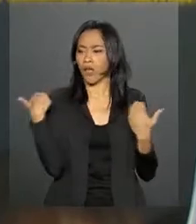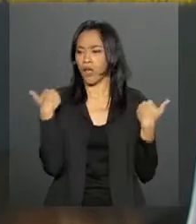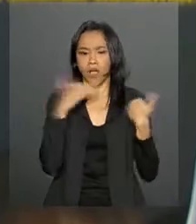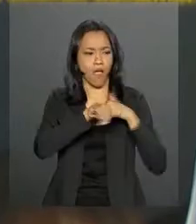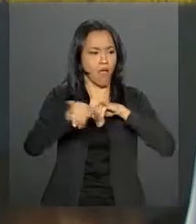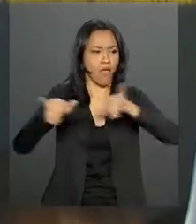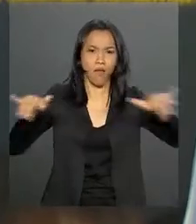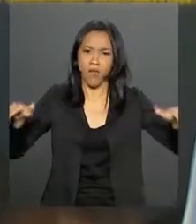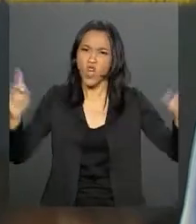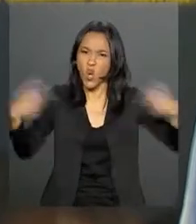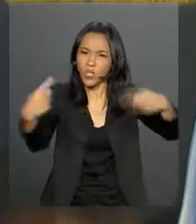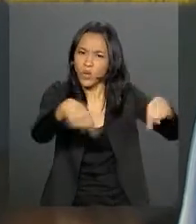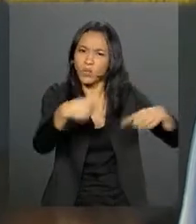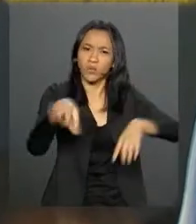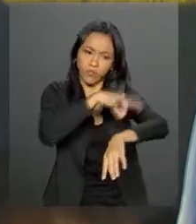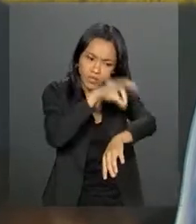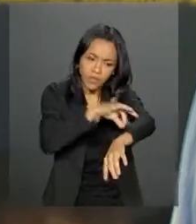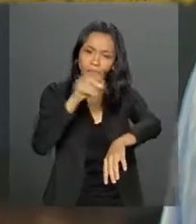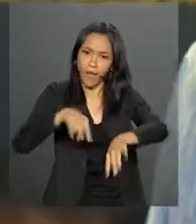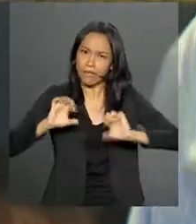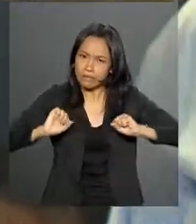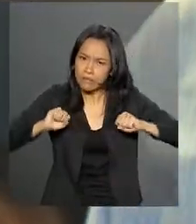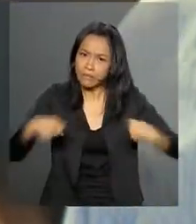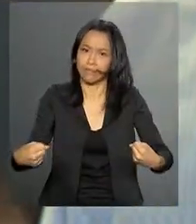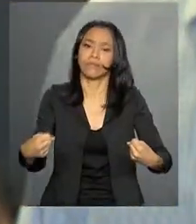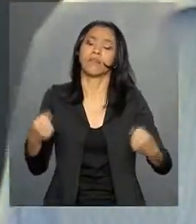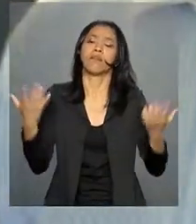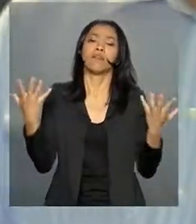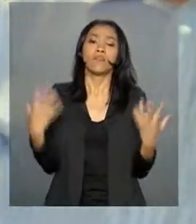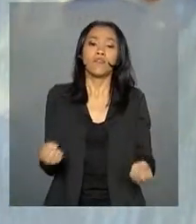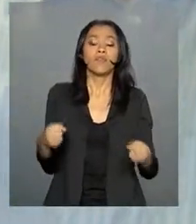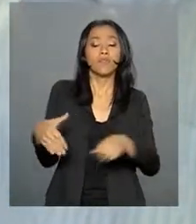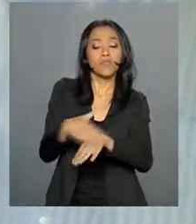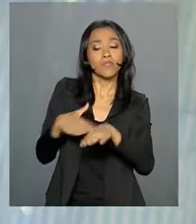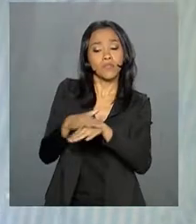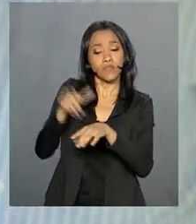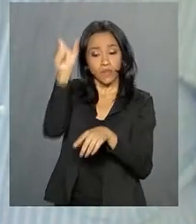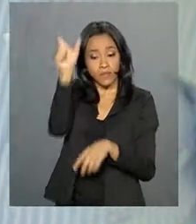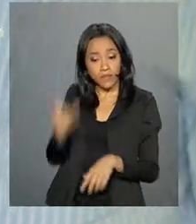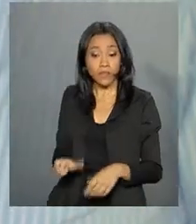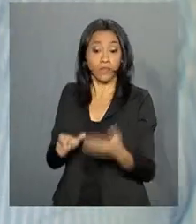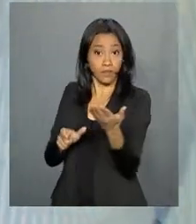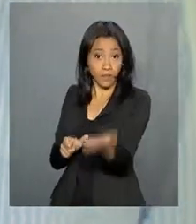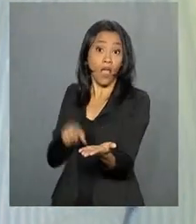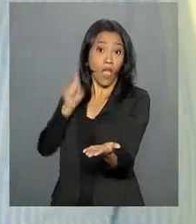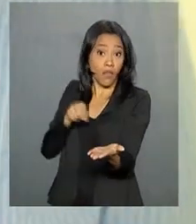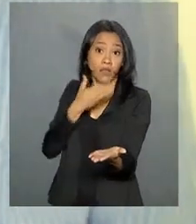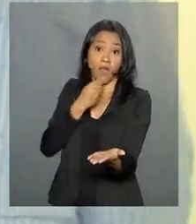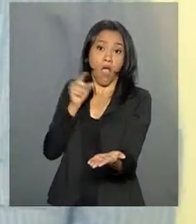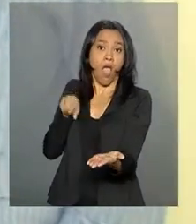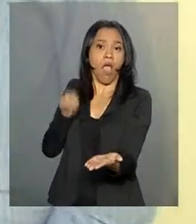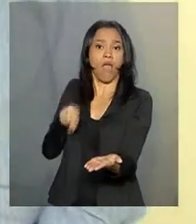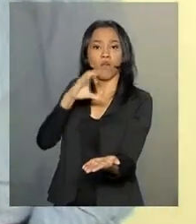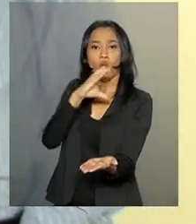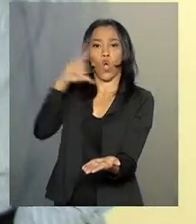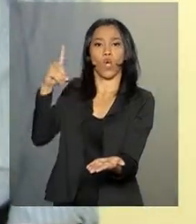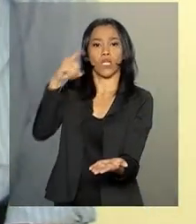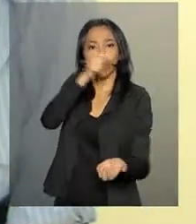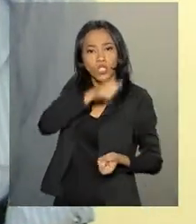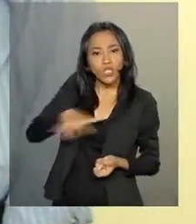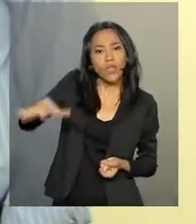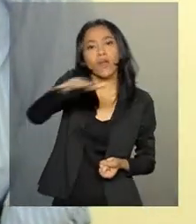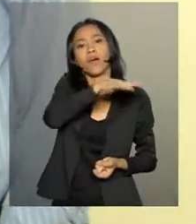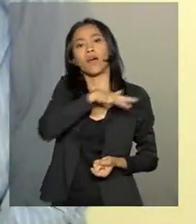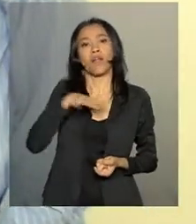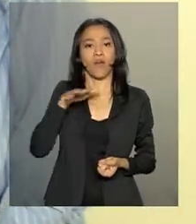mosquito são intensificadas. Sobre esse assunto, nós vamos falar agora com o Divino Martins, que é o coordenador-geral do Programa